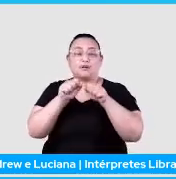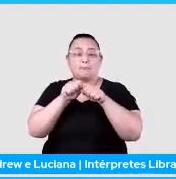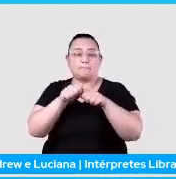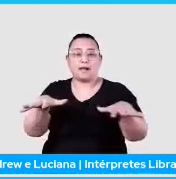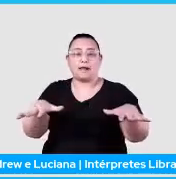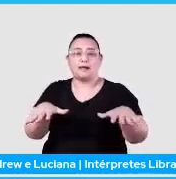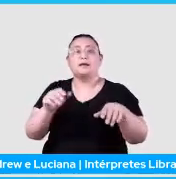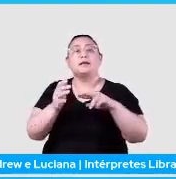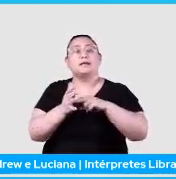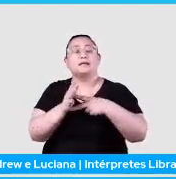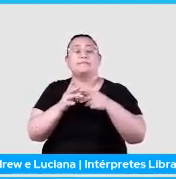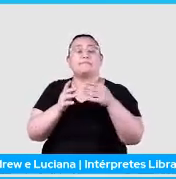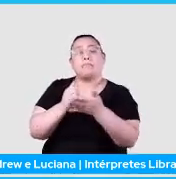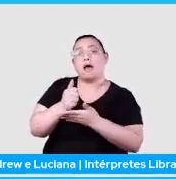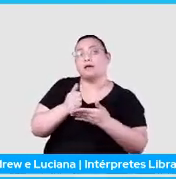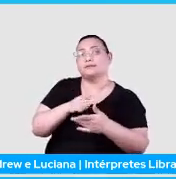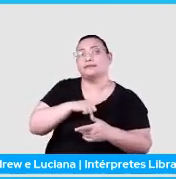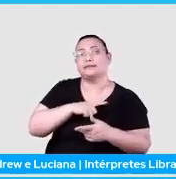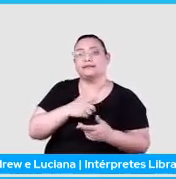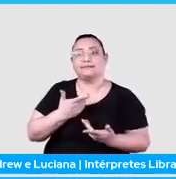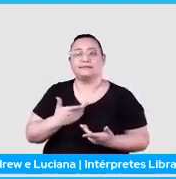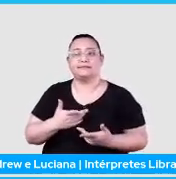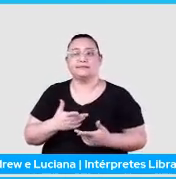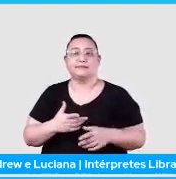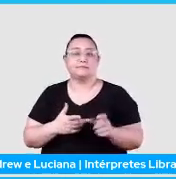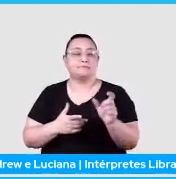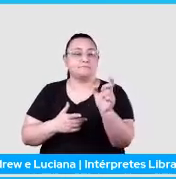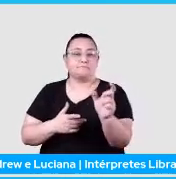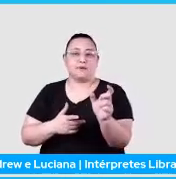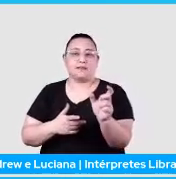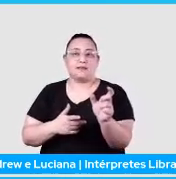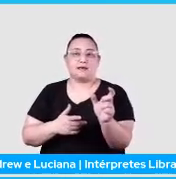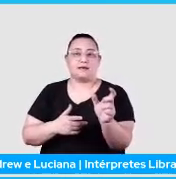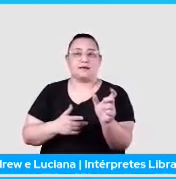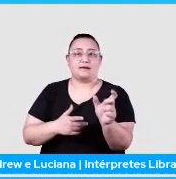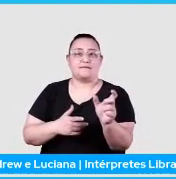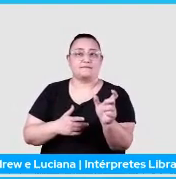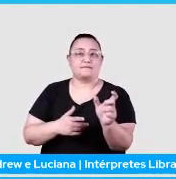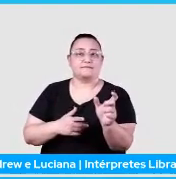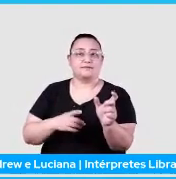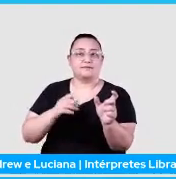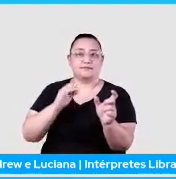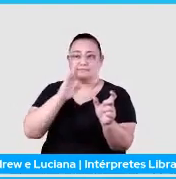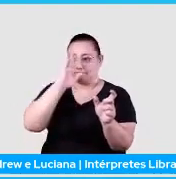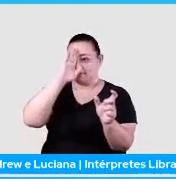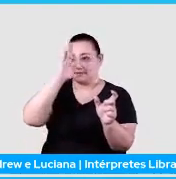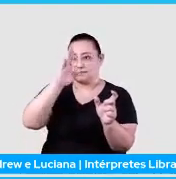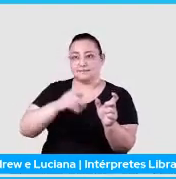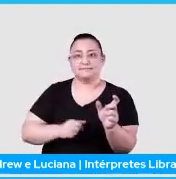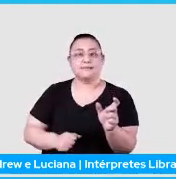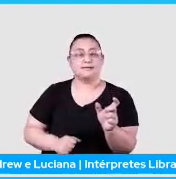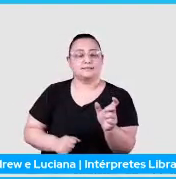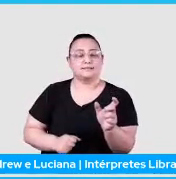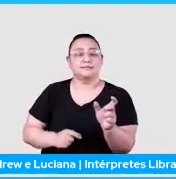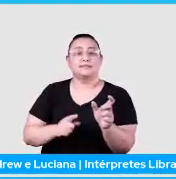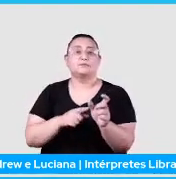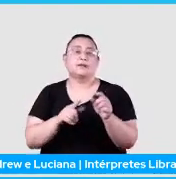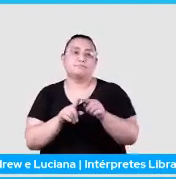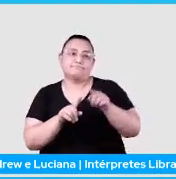basicamente, a gente tem as famosas wording bags, que nada mais é do que vetores com D dimensões,